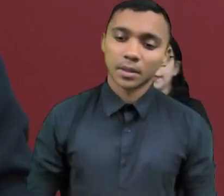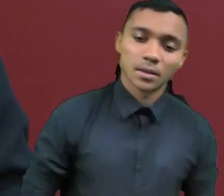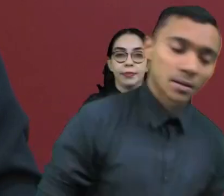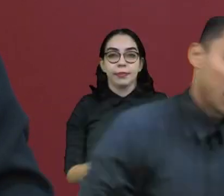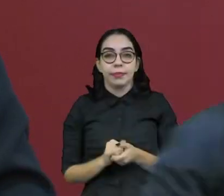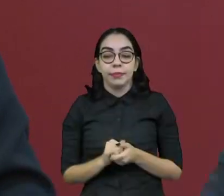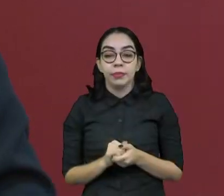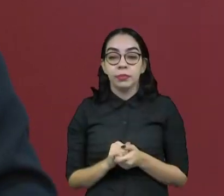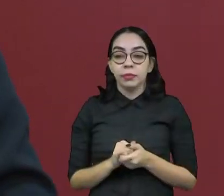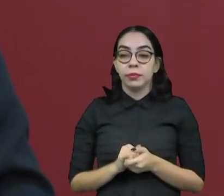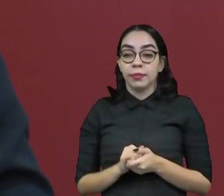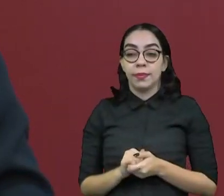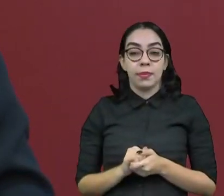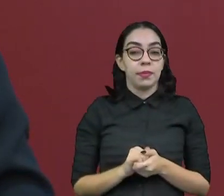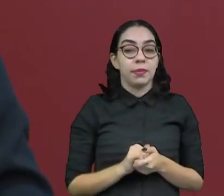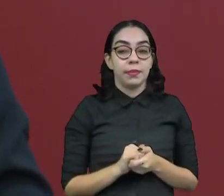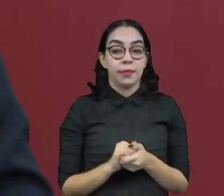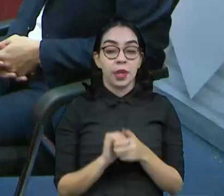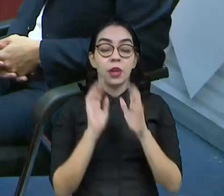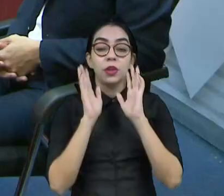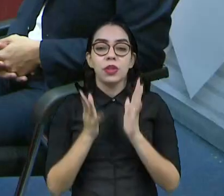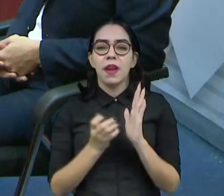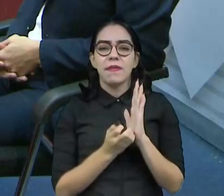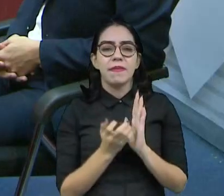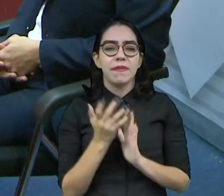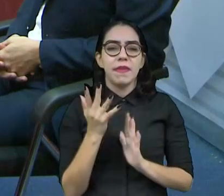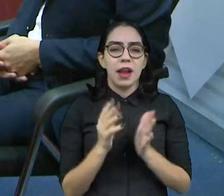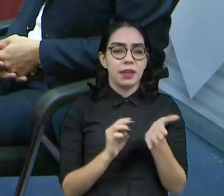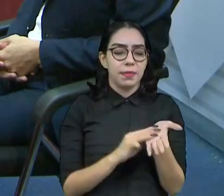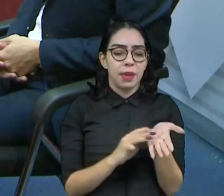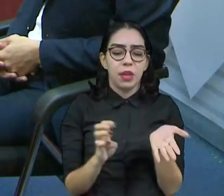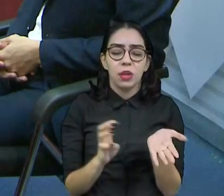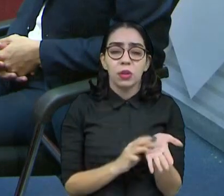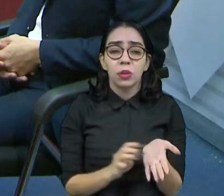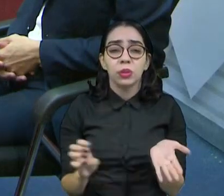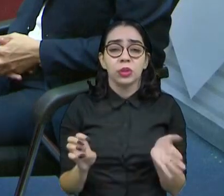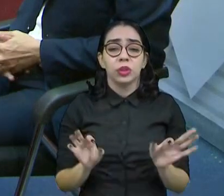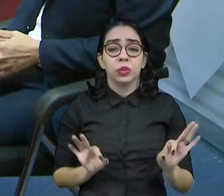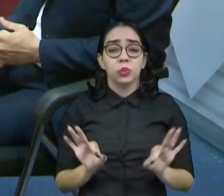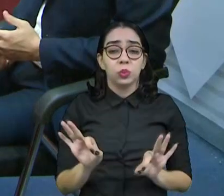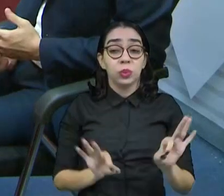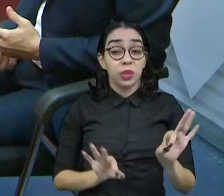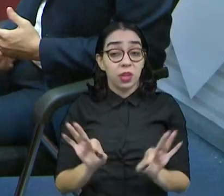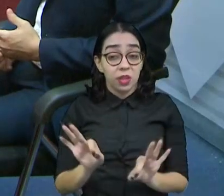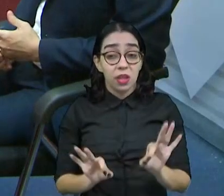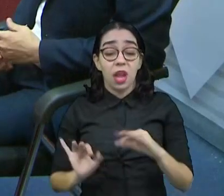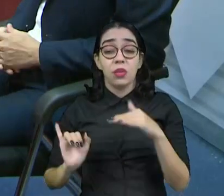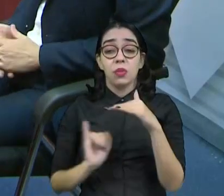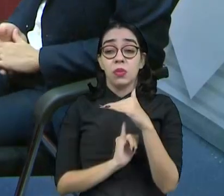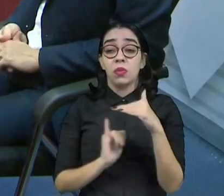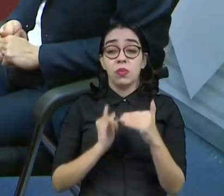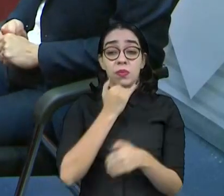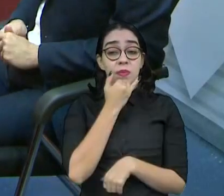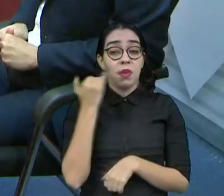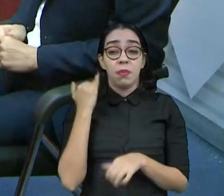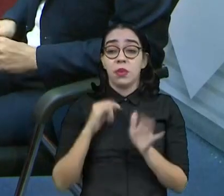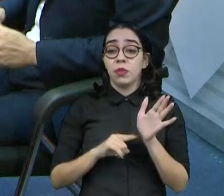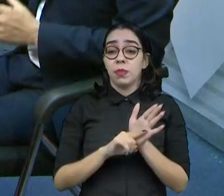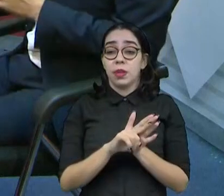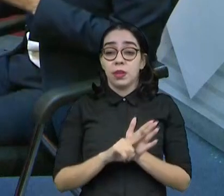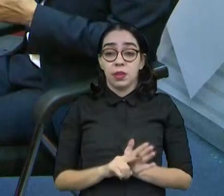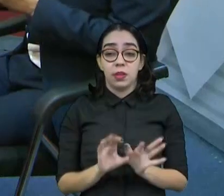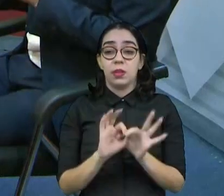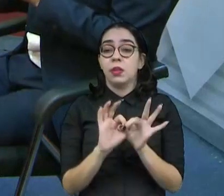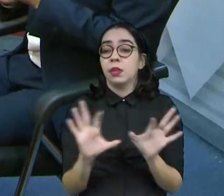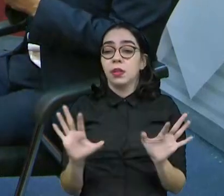segmento. Pedro, são diversas metodologias? Os institutos utilizam formas diferentes de fazer a pesquisa? Há, sim,